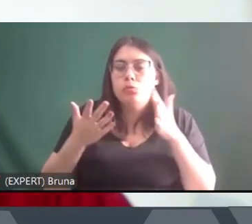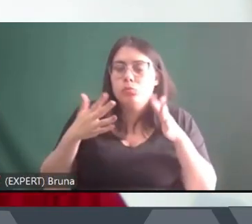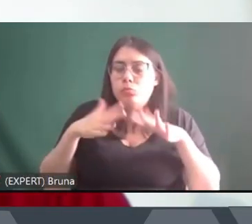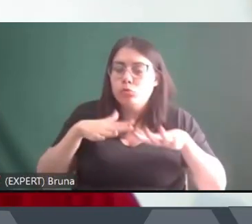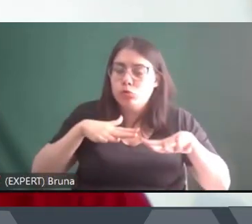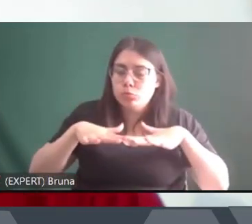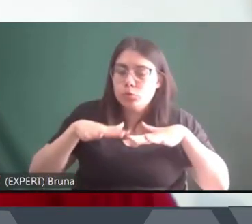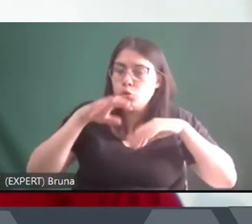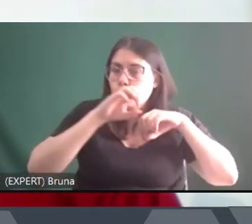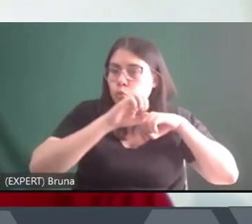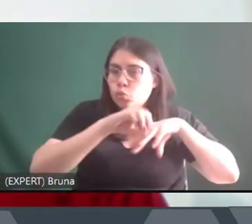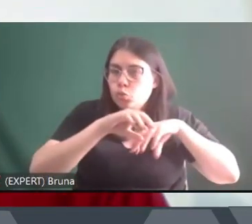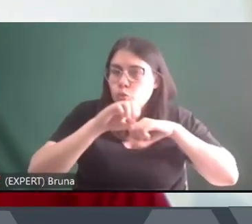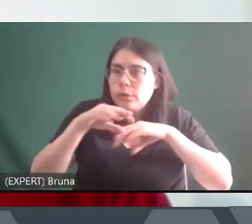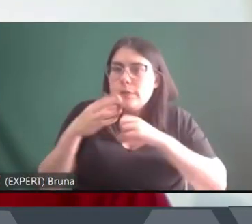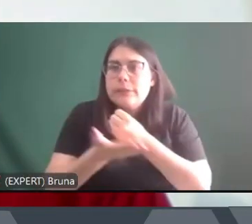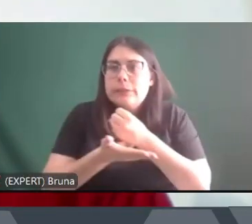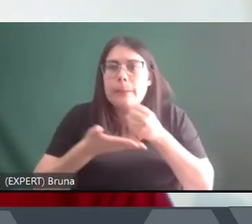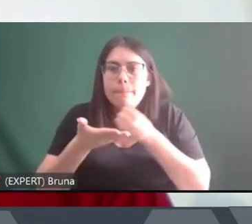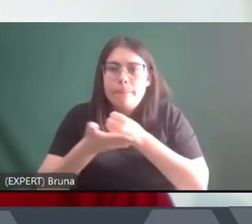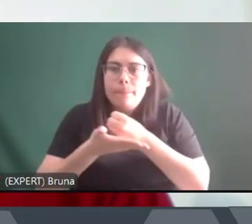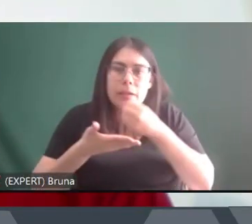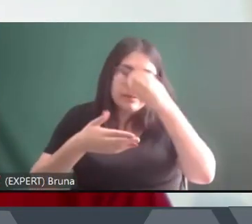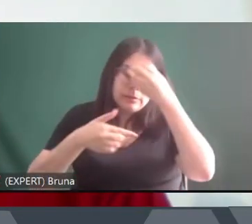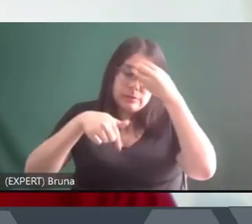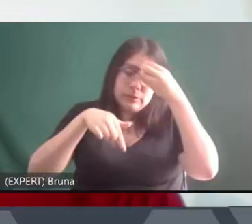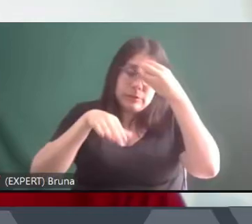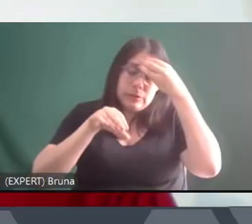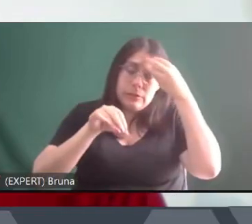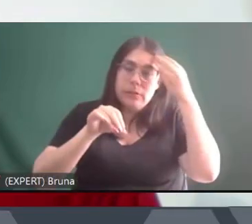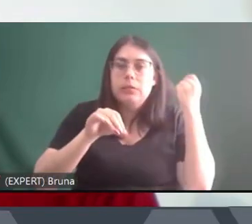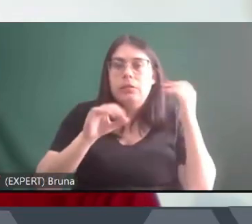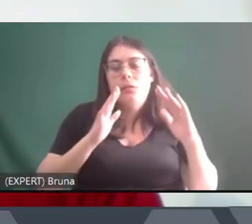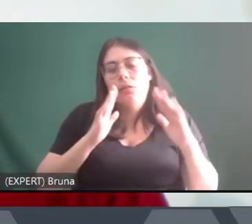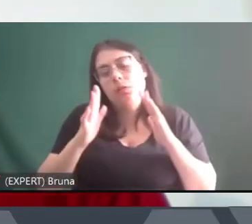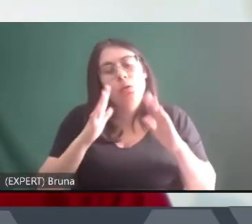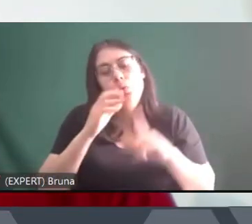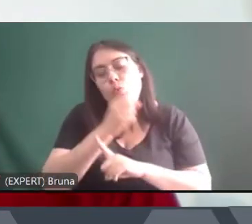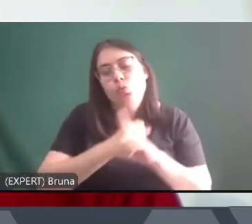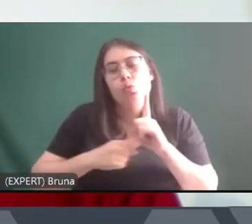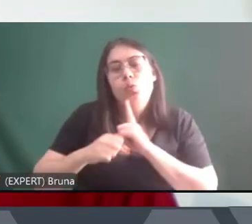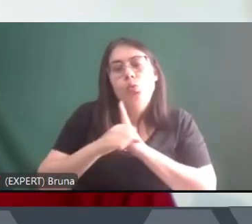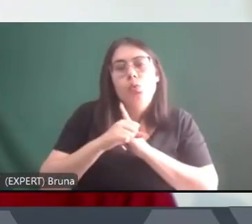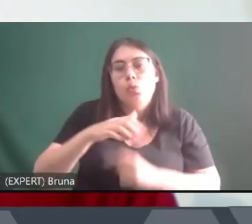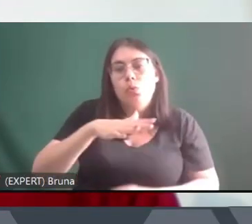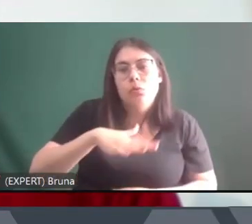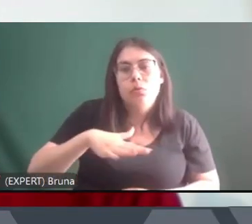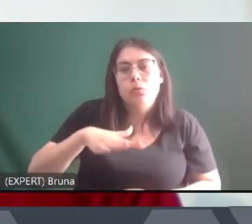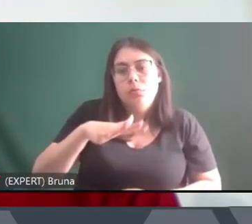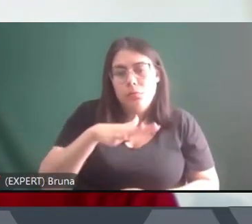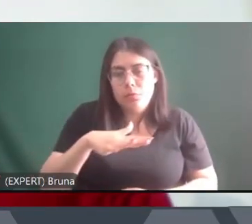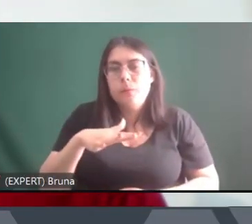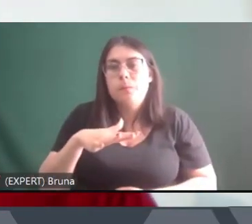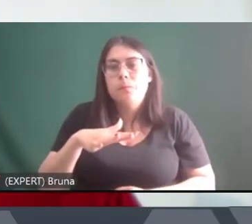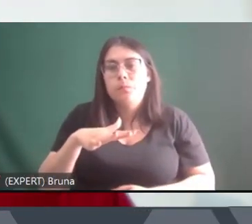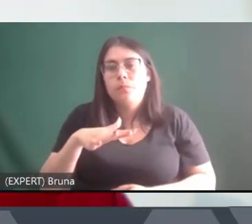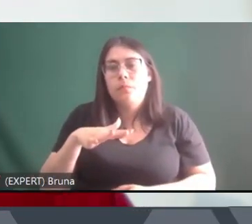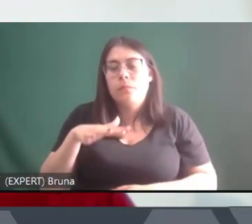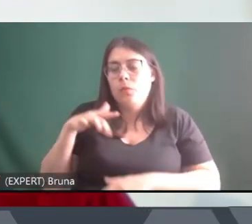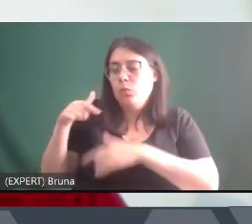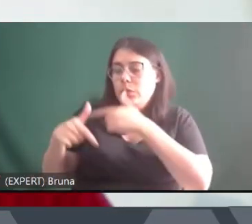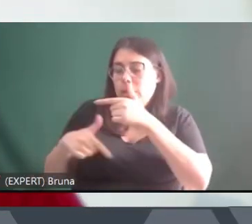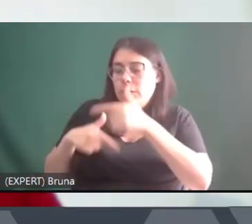que vão ser a base, nos anos 70, dos movimentos sociais, mas, inclusive, os sindicatos de trabalhadores nas